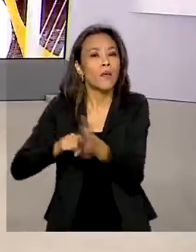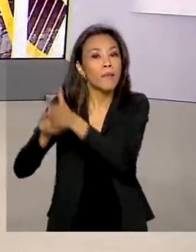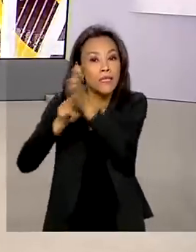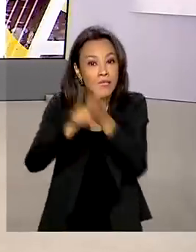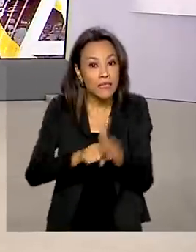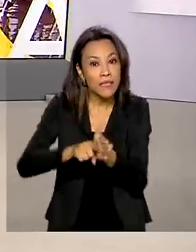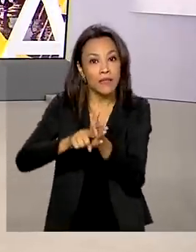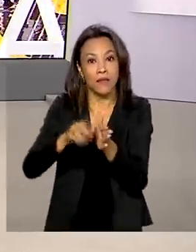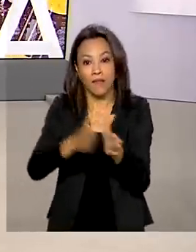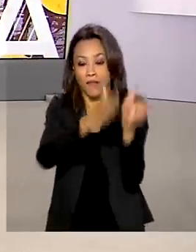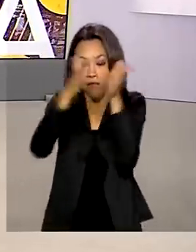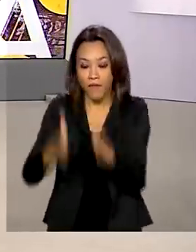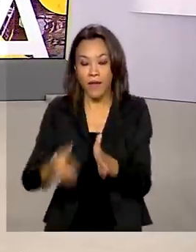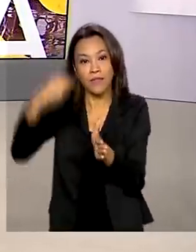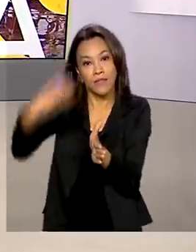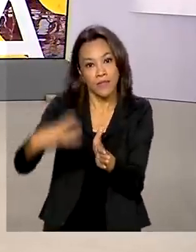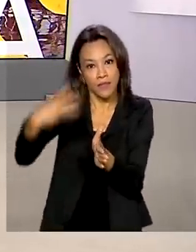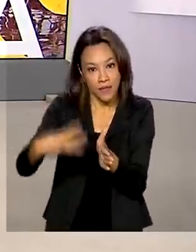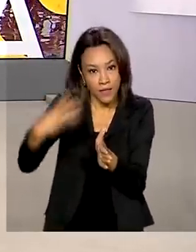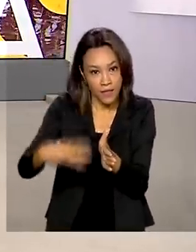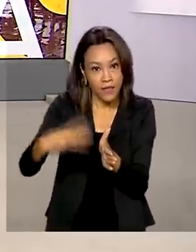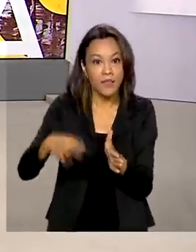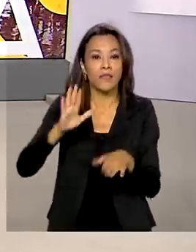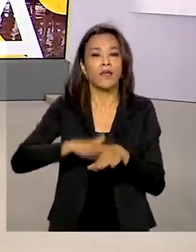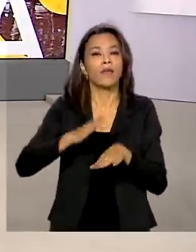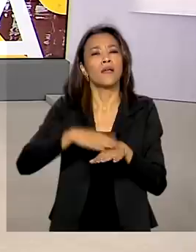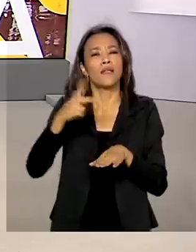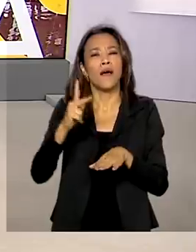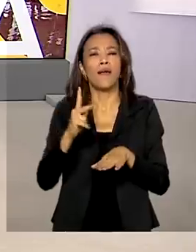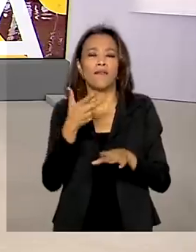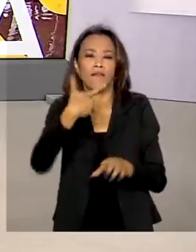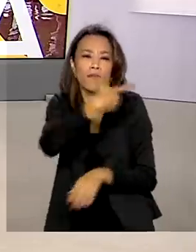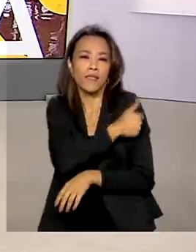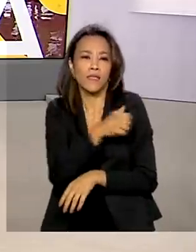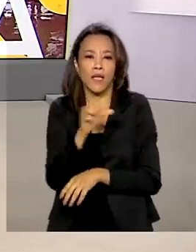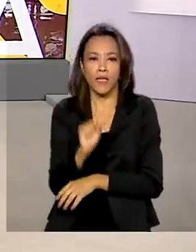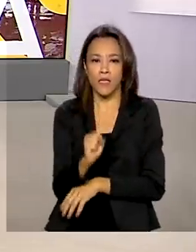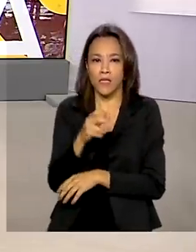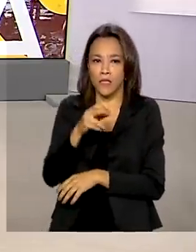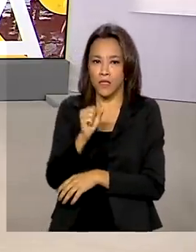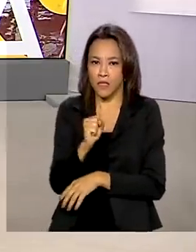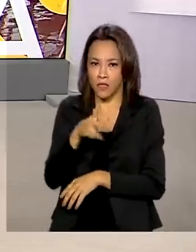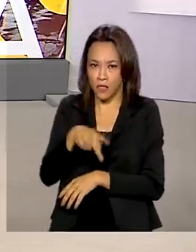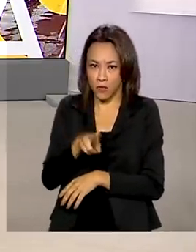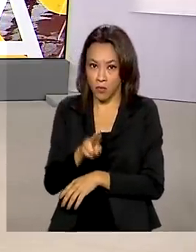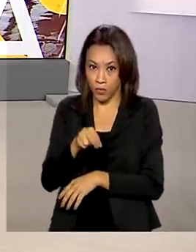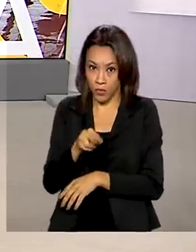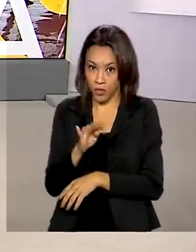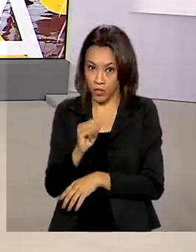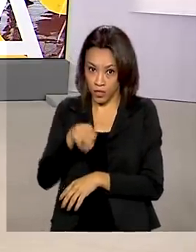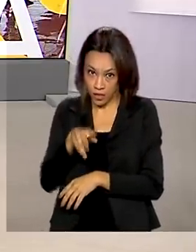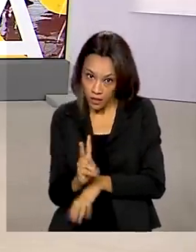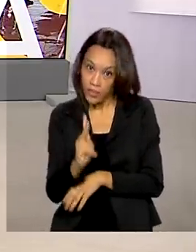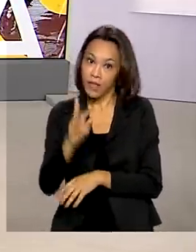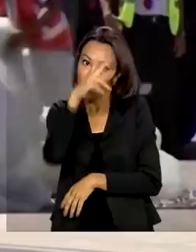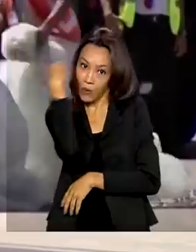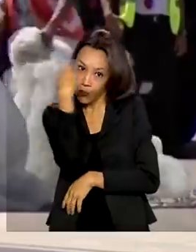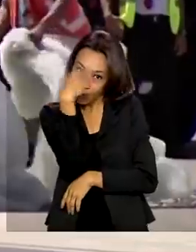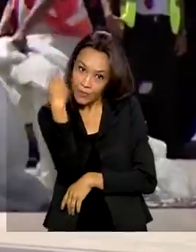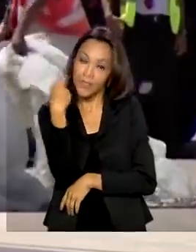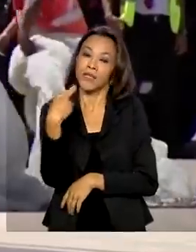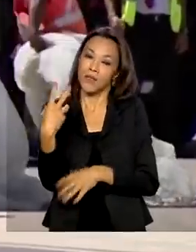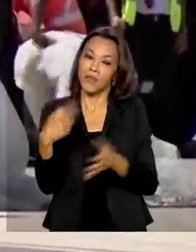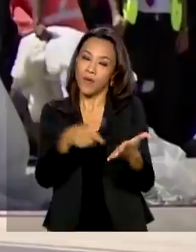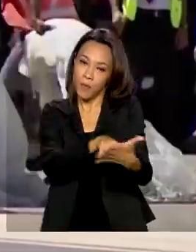com seres humanos, para a vacina Sputnik, da Rússia. A solicitação foi apresentada pelo laboratório União Química.